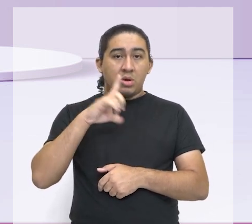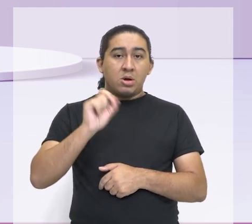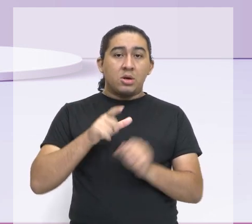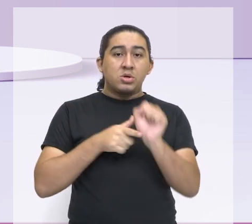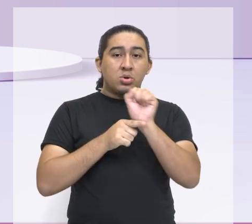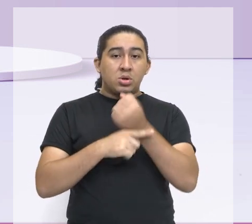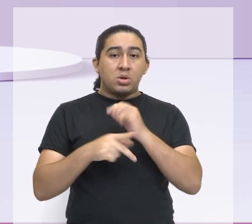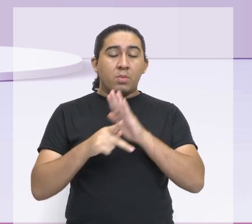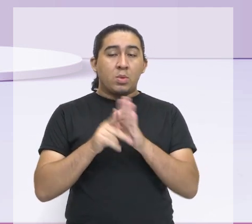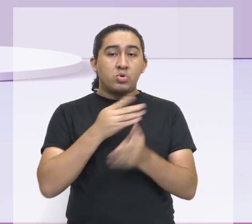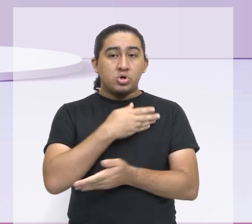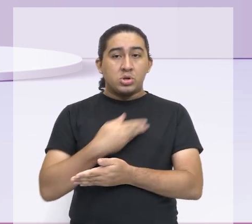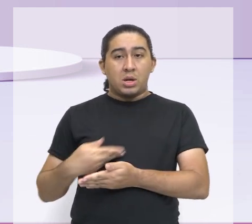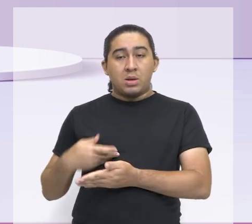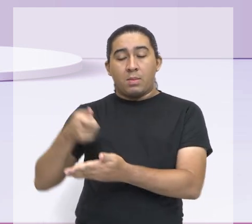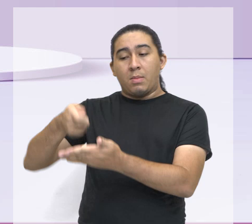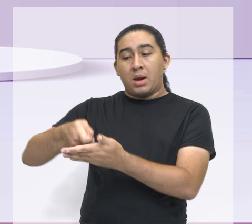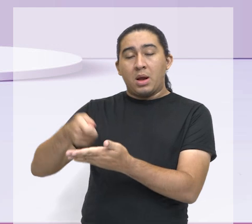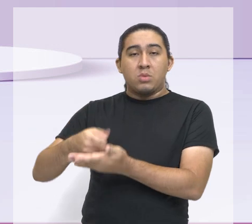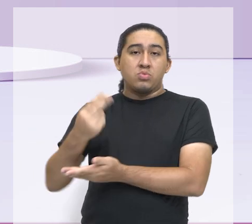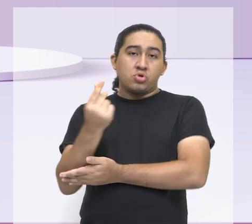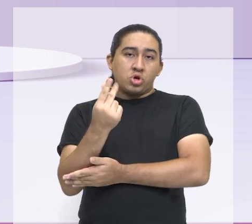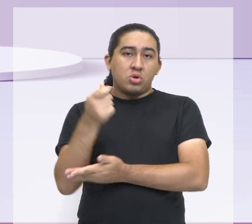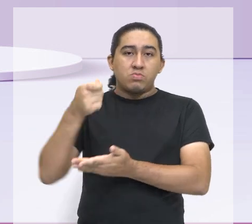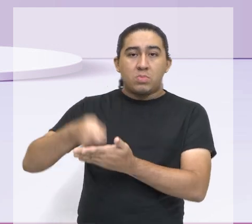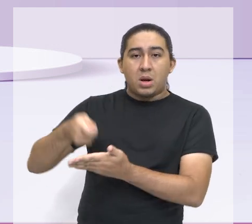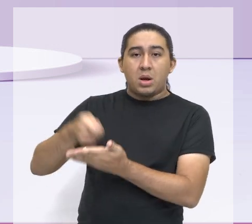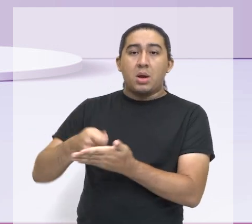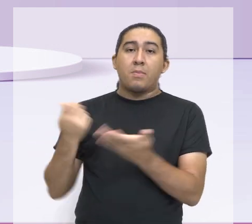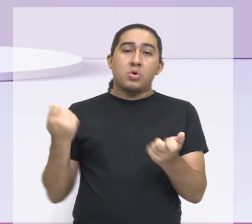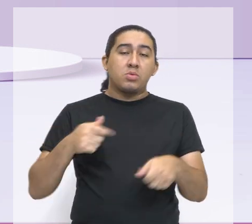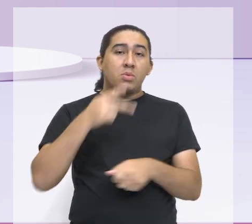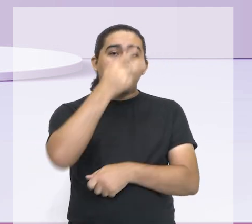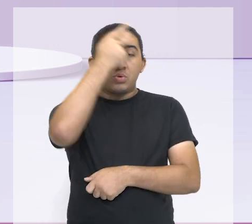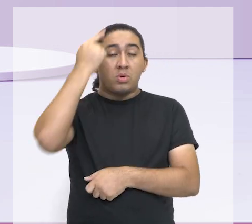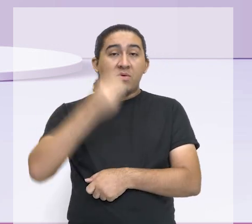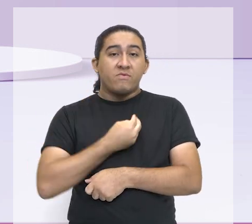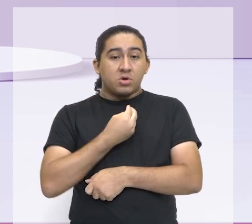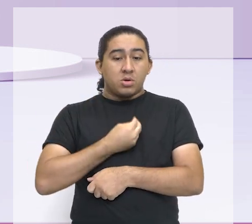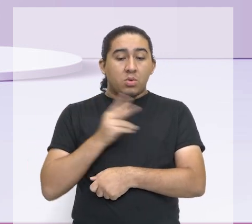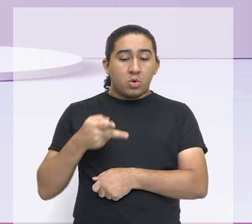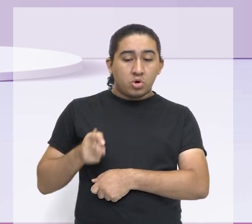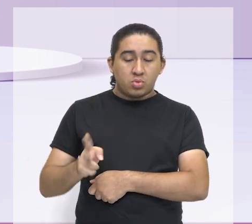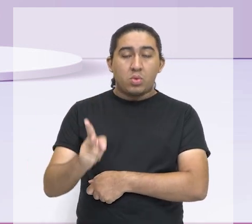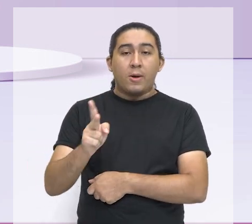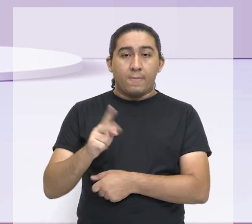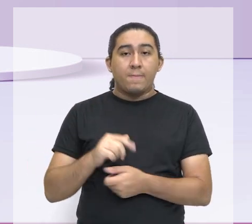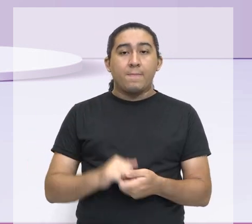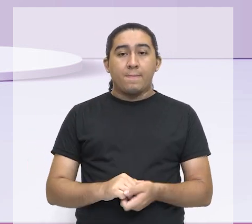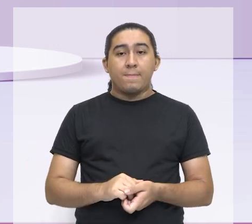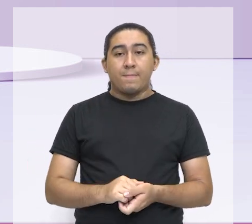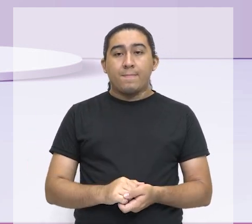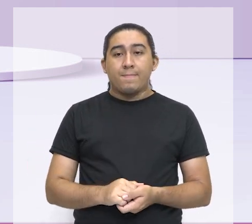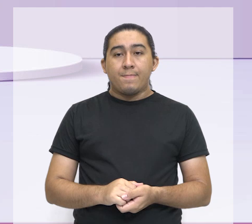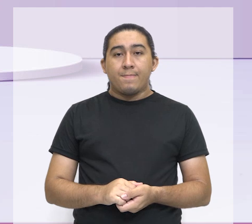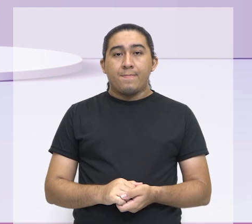garantido aí um valor para que ela possa viver ainda, com dignidade.